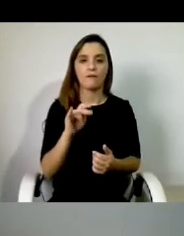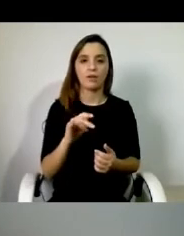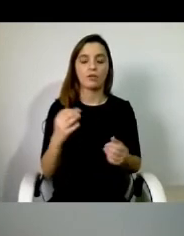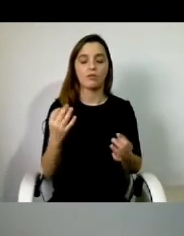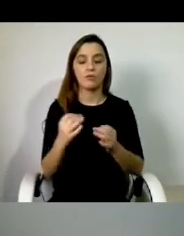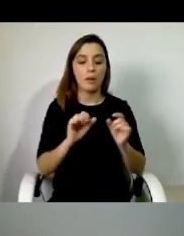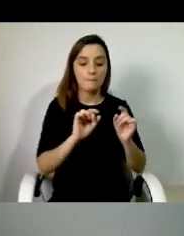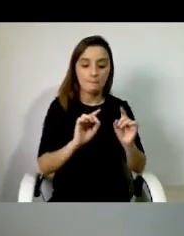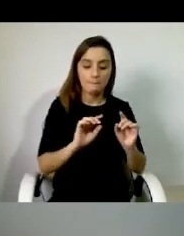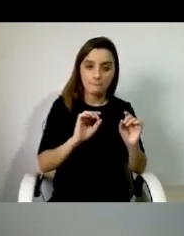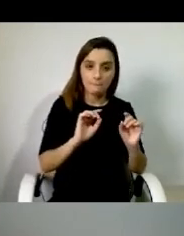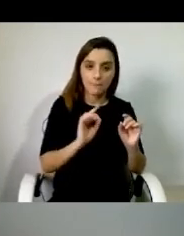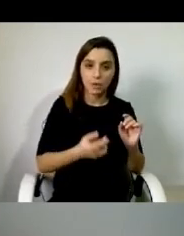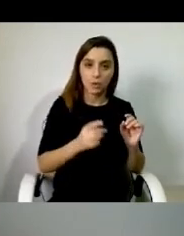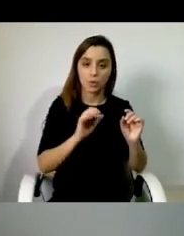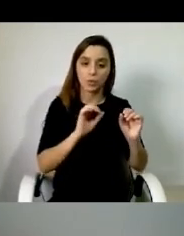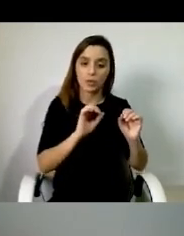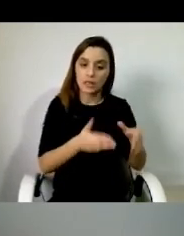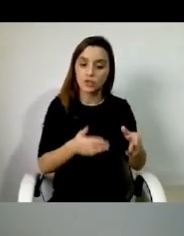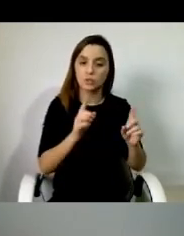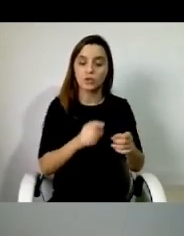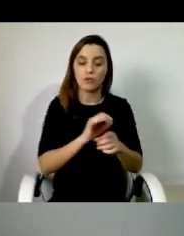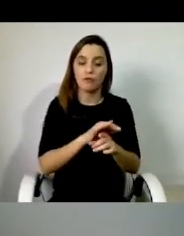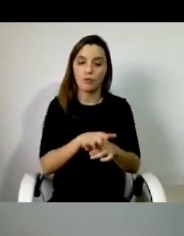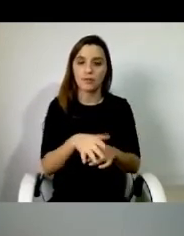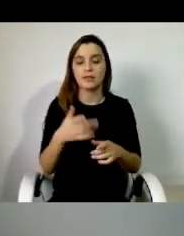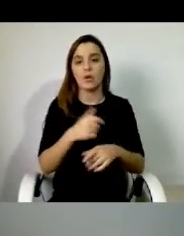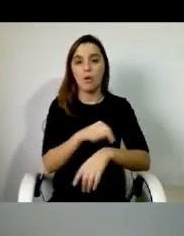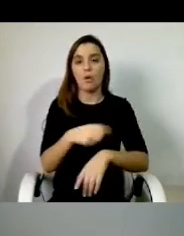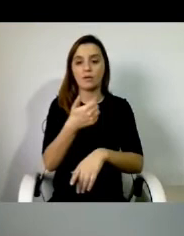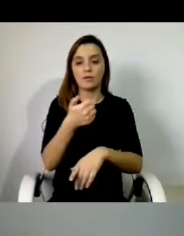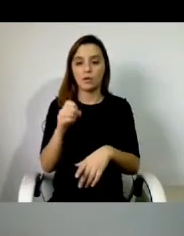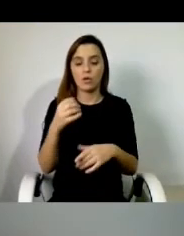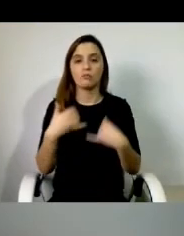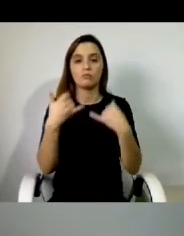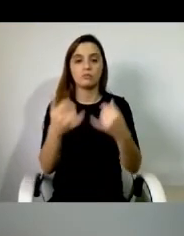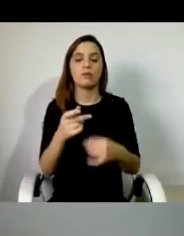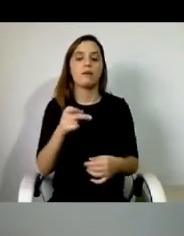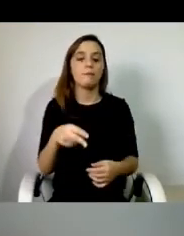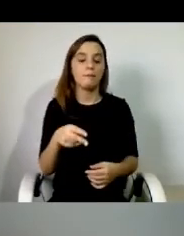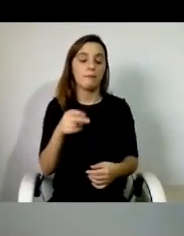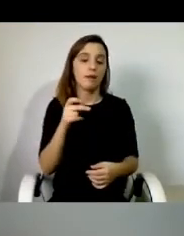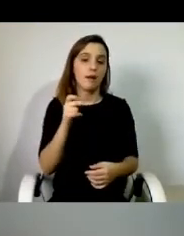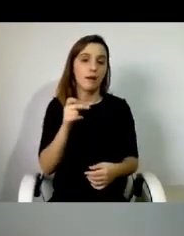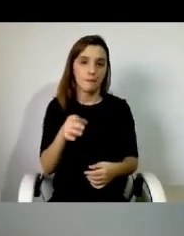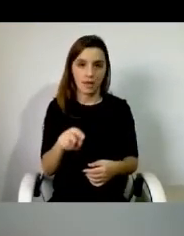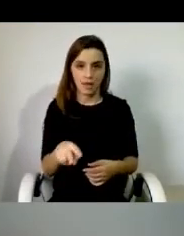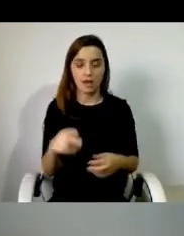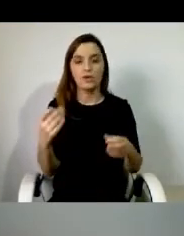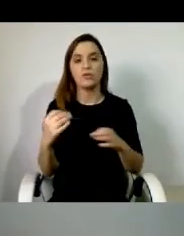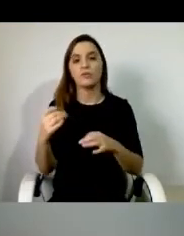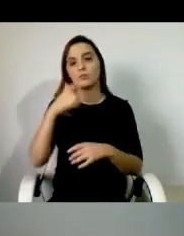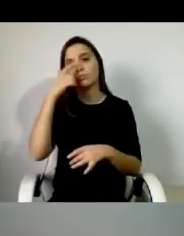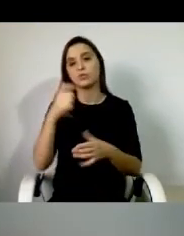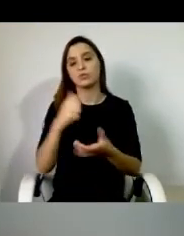obrigatória de 50 horas, a APN, ou que a vida APN formou 100 assistentes pessoais,